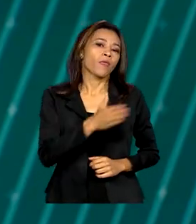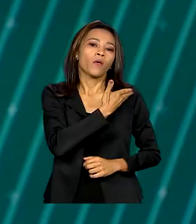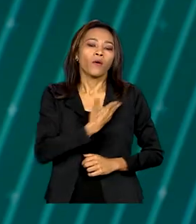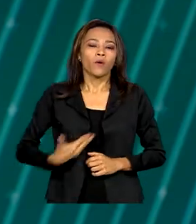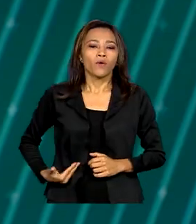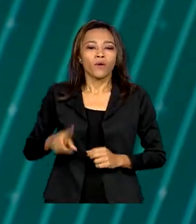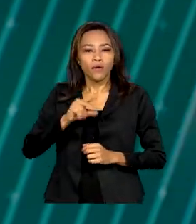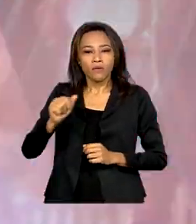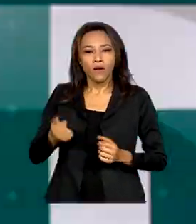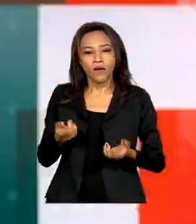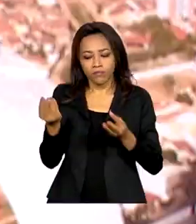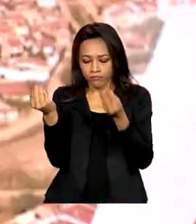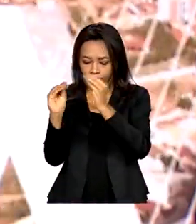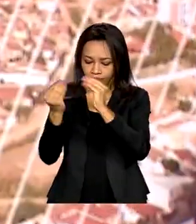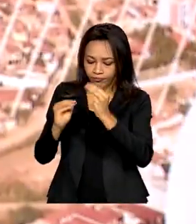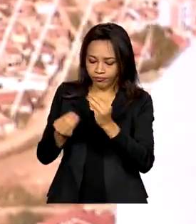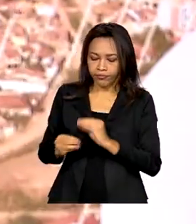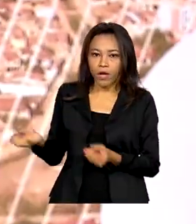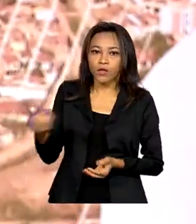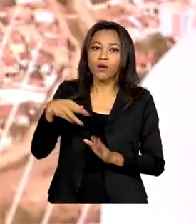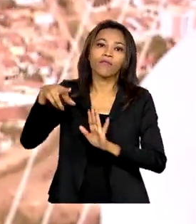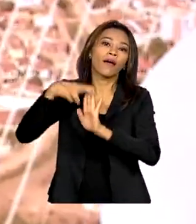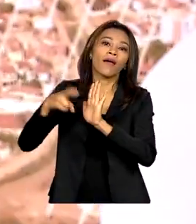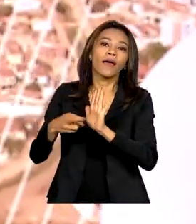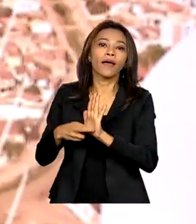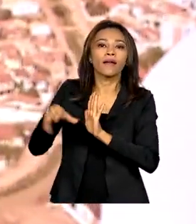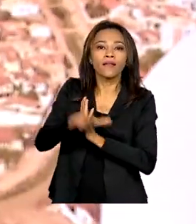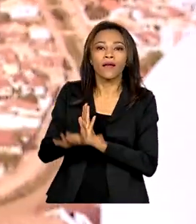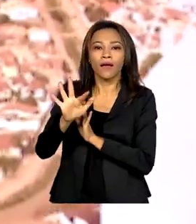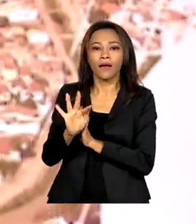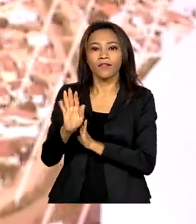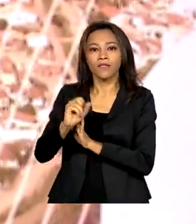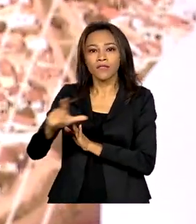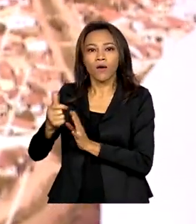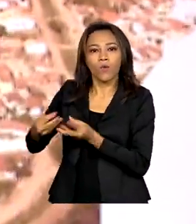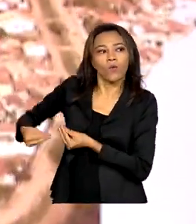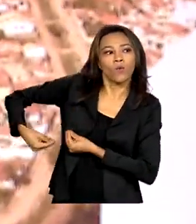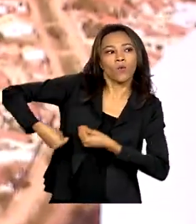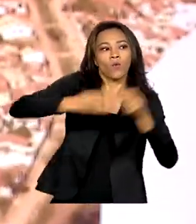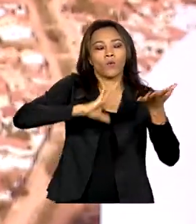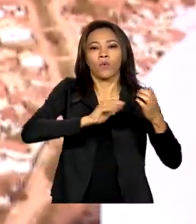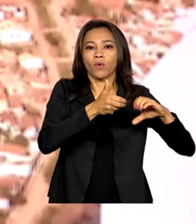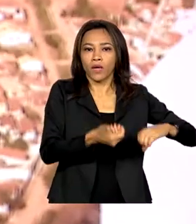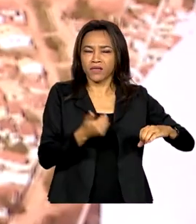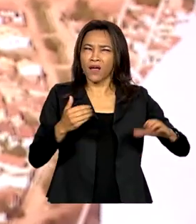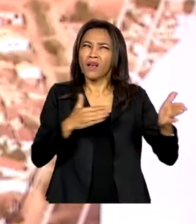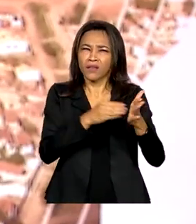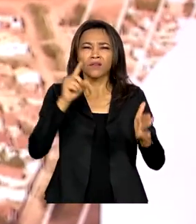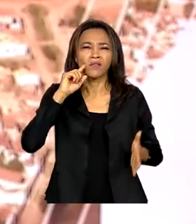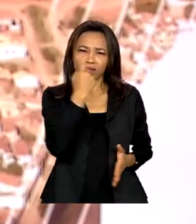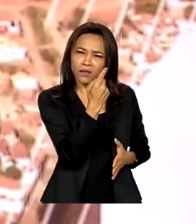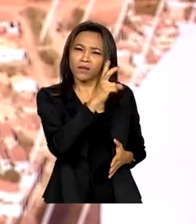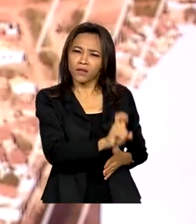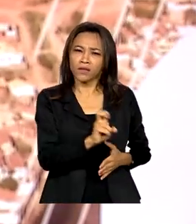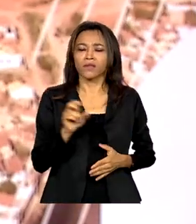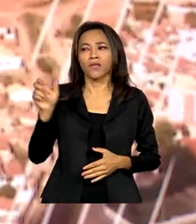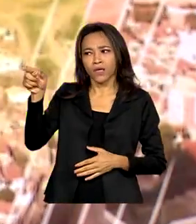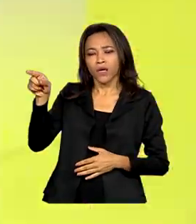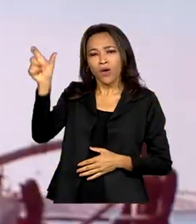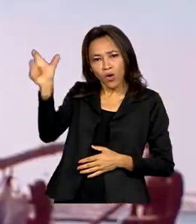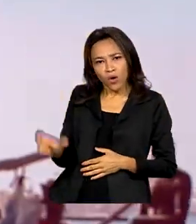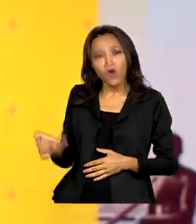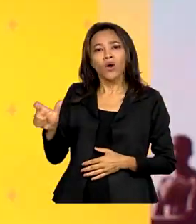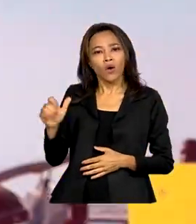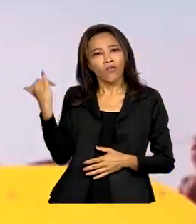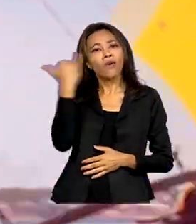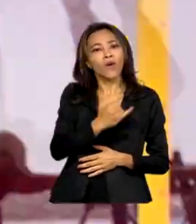Congresso Nacional a nova regra fiscal até o dia 15 deste mês. De acordo com o ministro da Fazenda, a data também é limite